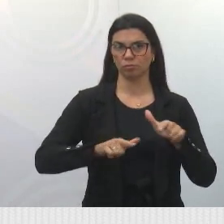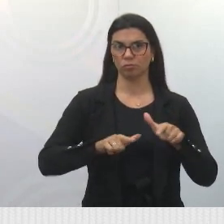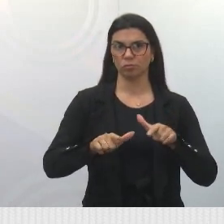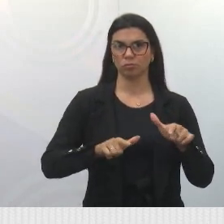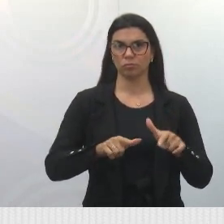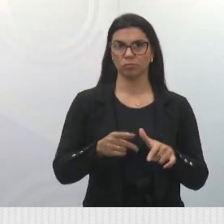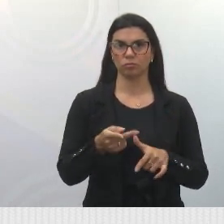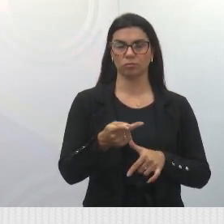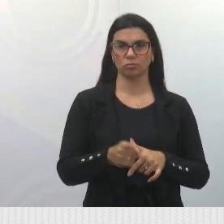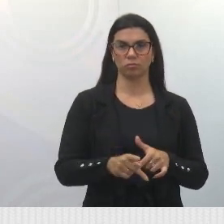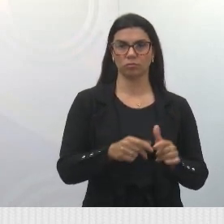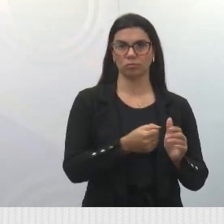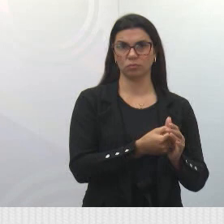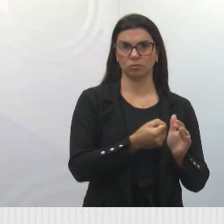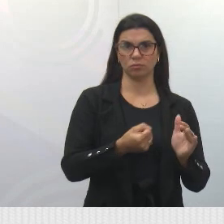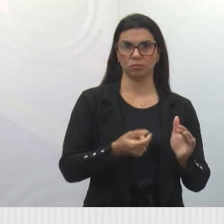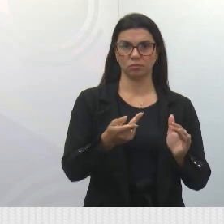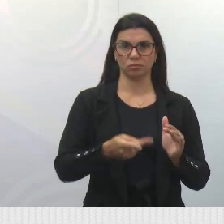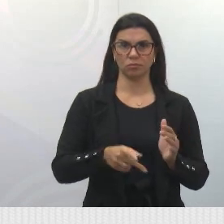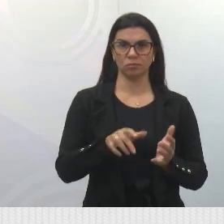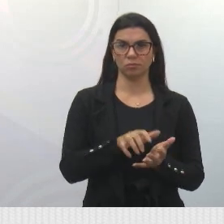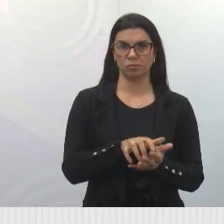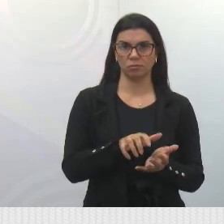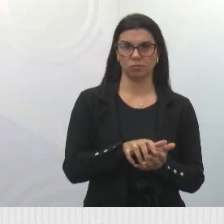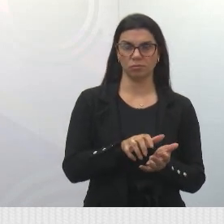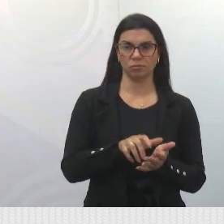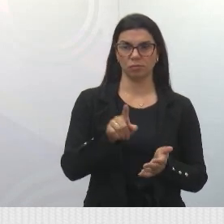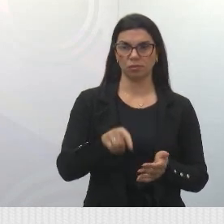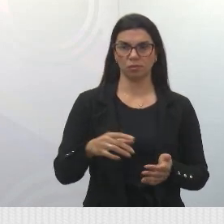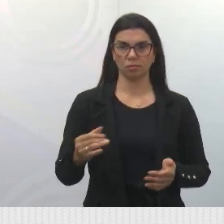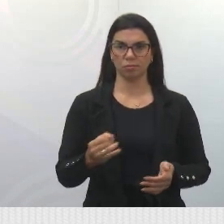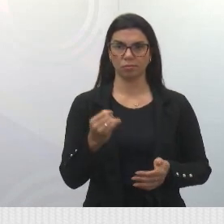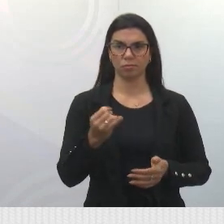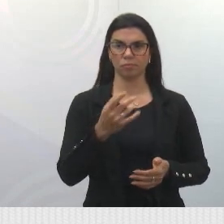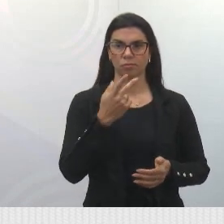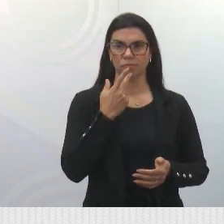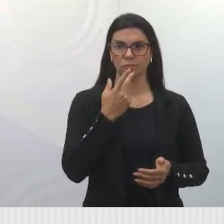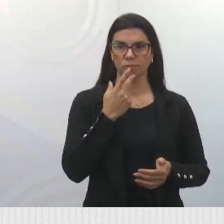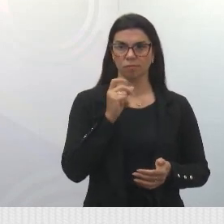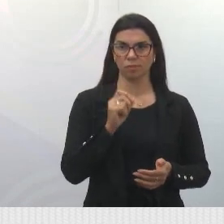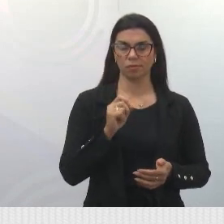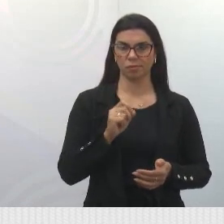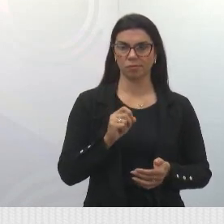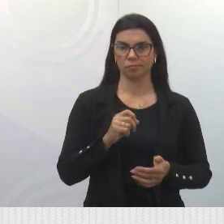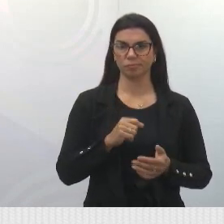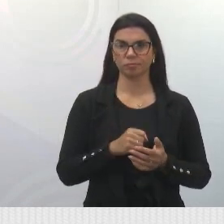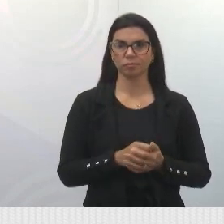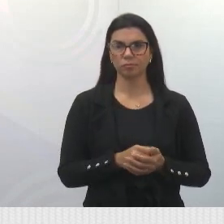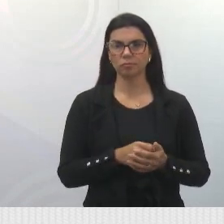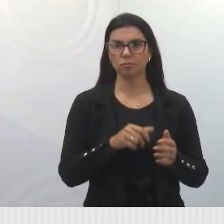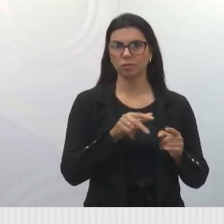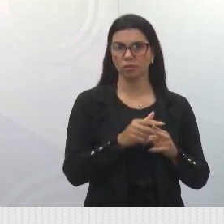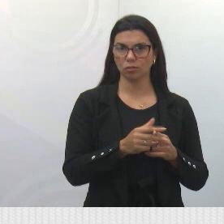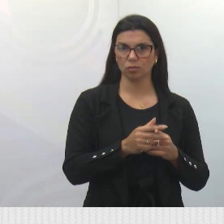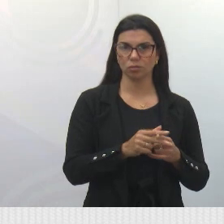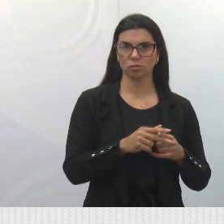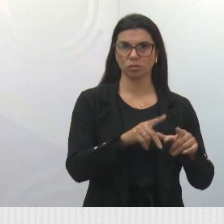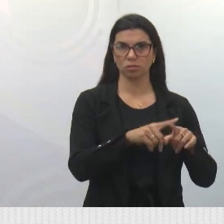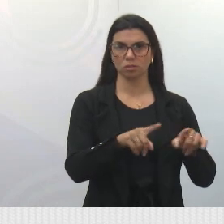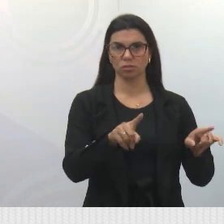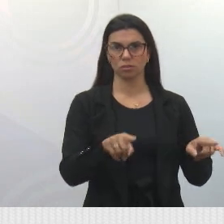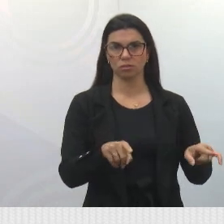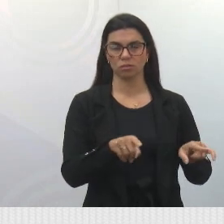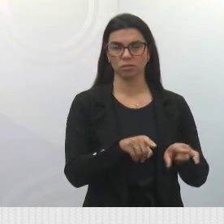Santa Casa, na cidade. É importante destacar que, com essa revitalização, melhorou-se aí o sistema de